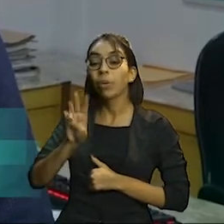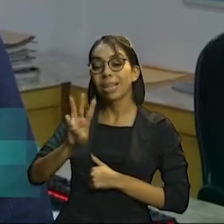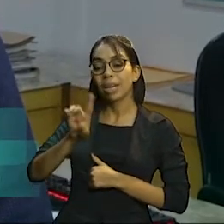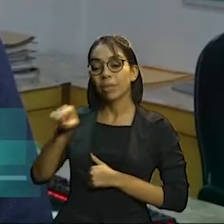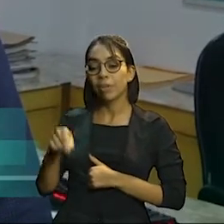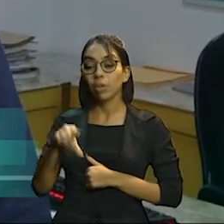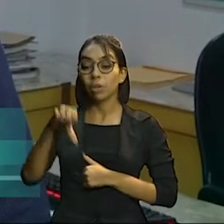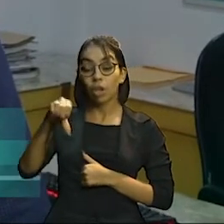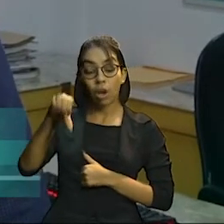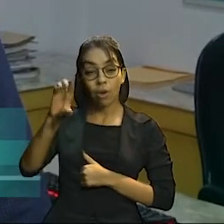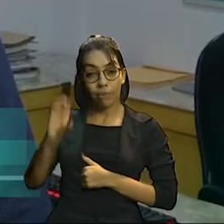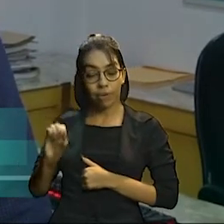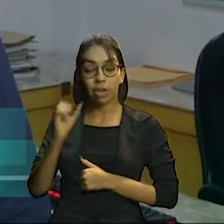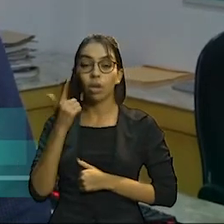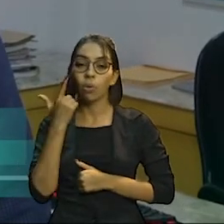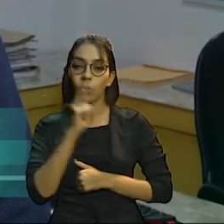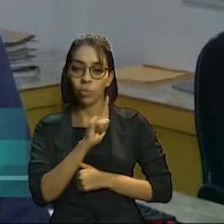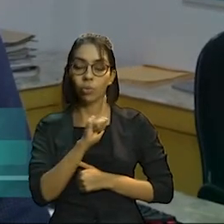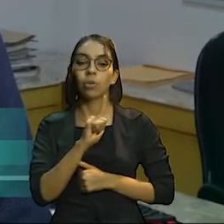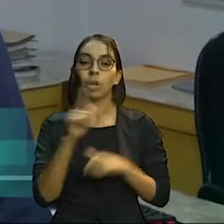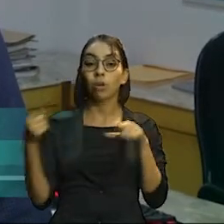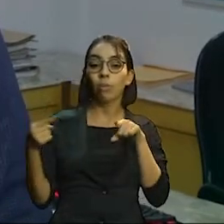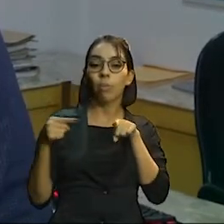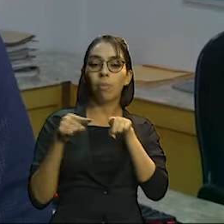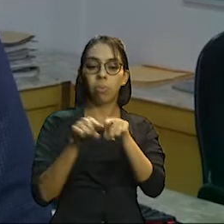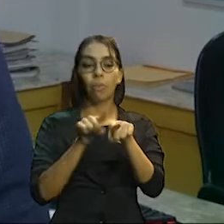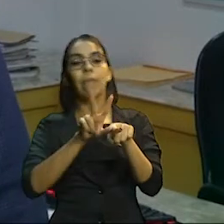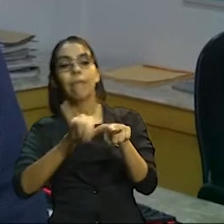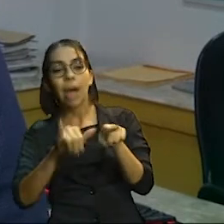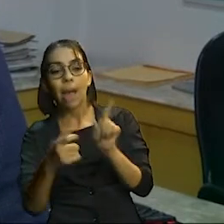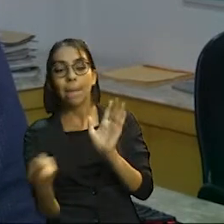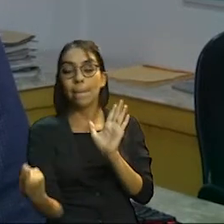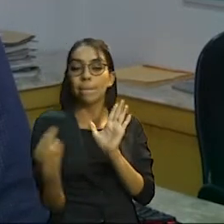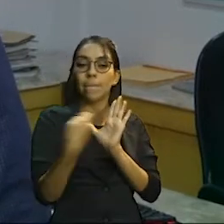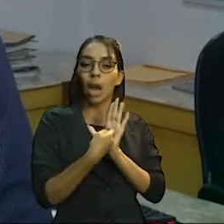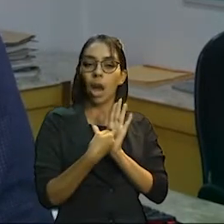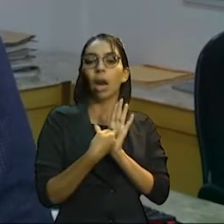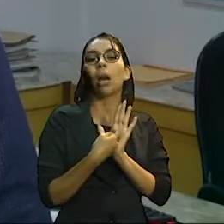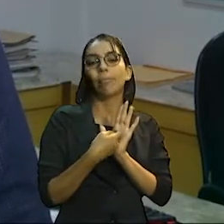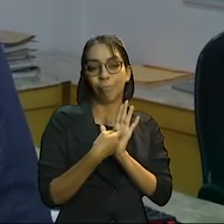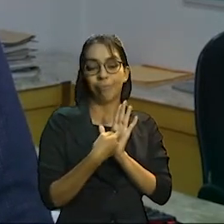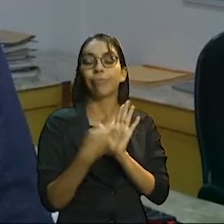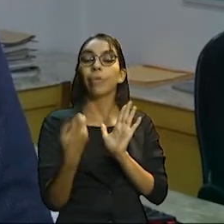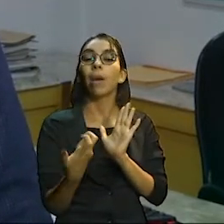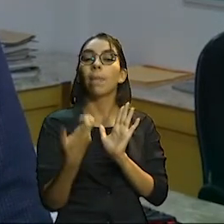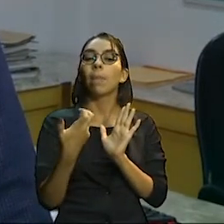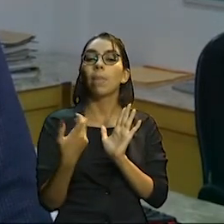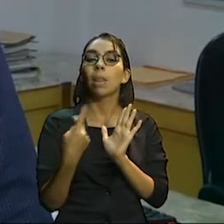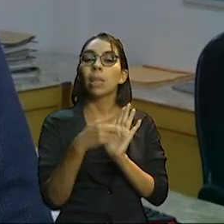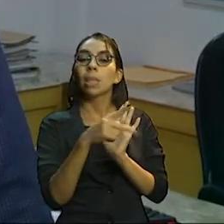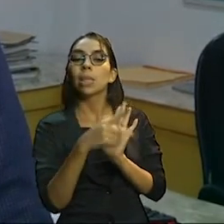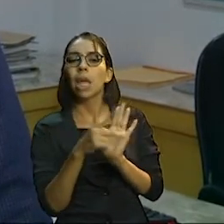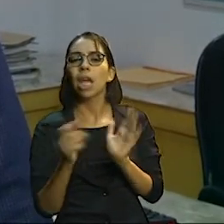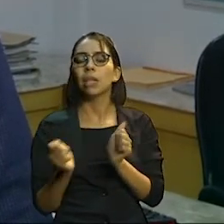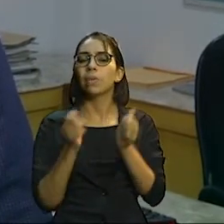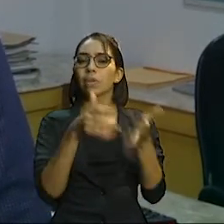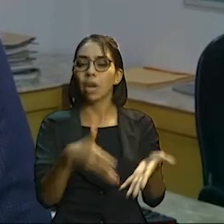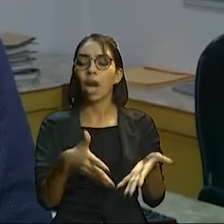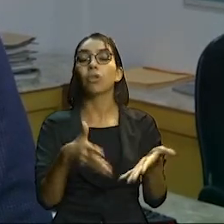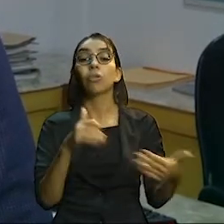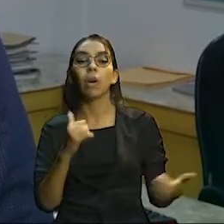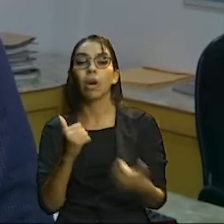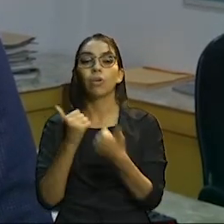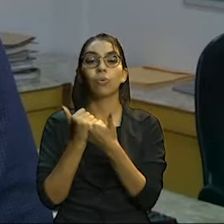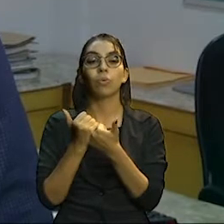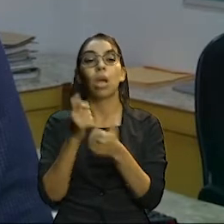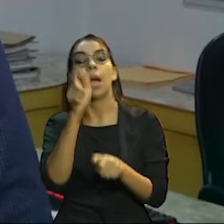Prefeitura, juntamente com o Estado do Ceará, irá pagar essa diferença, irá subsidiar o sistema de transportes para